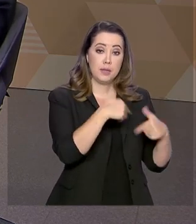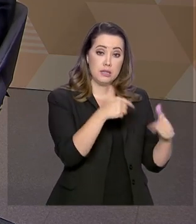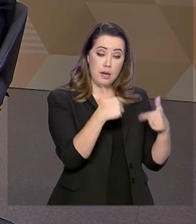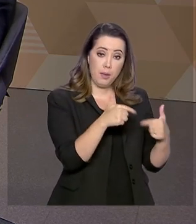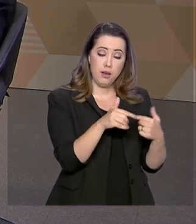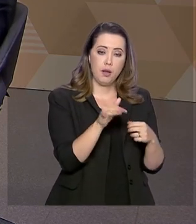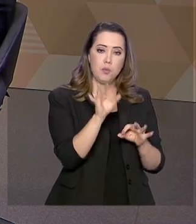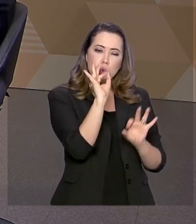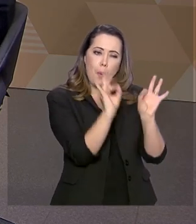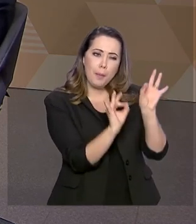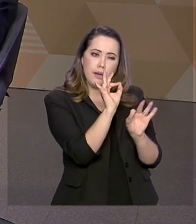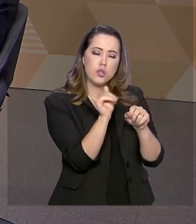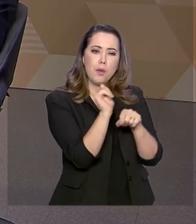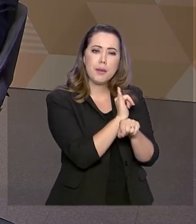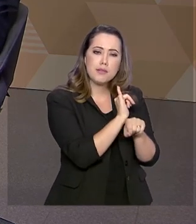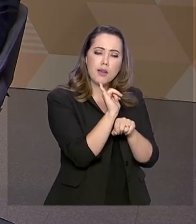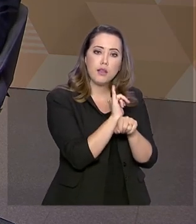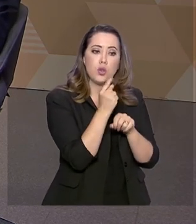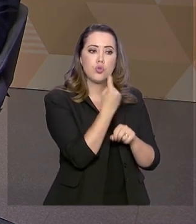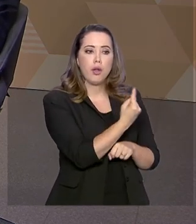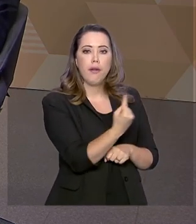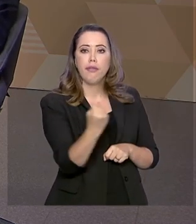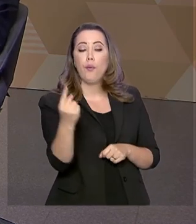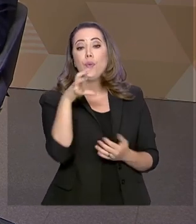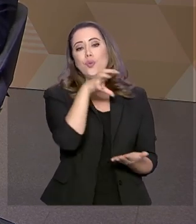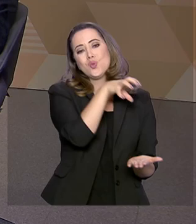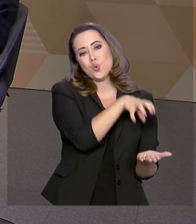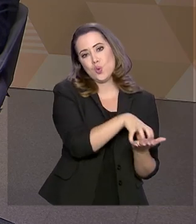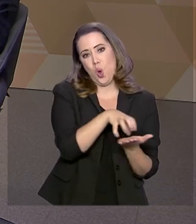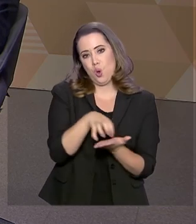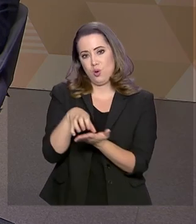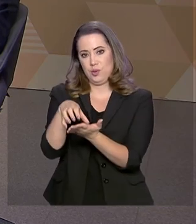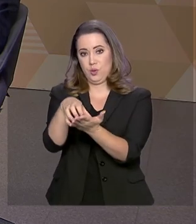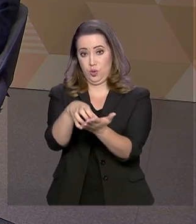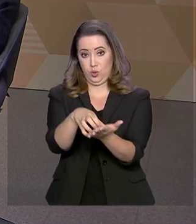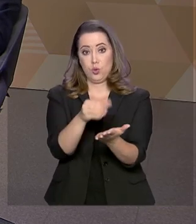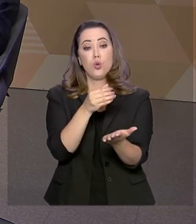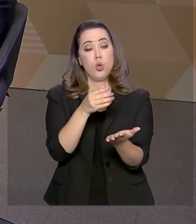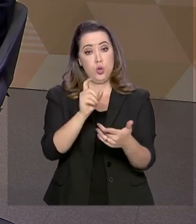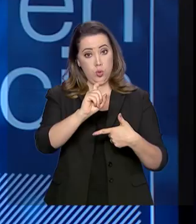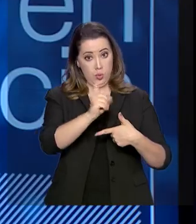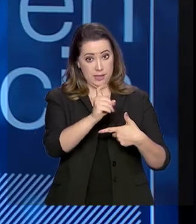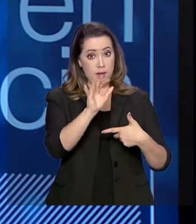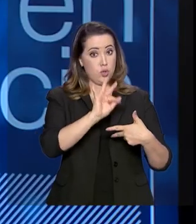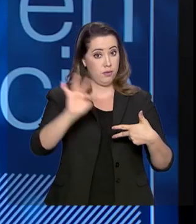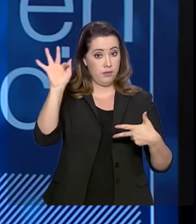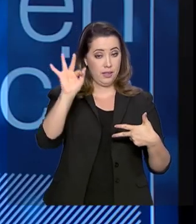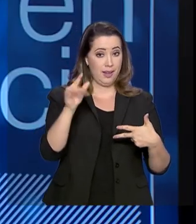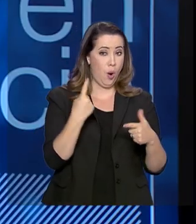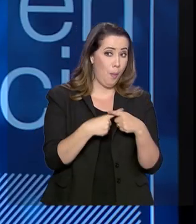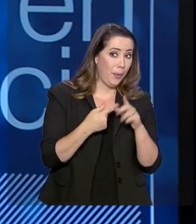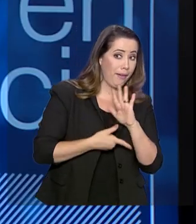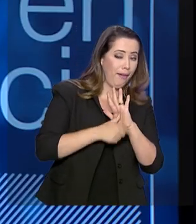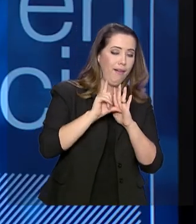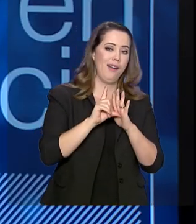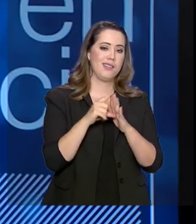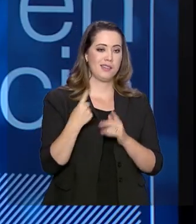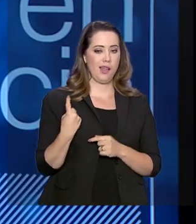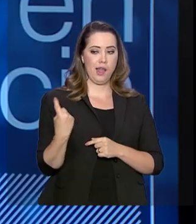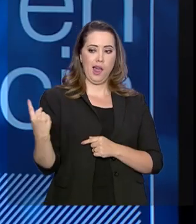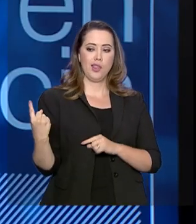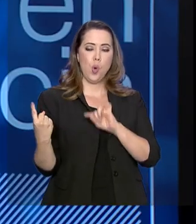estratégicos institucionais de cada um dos órgãos do Poder Executivo Federal. Até então, cada órgão fazia a sua